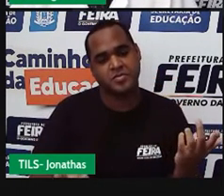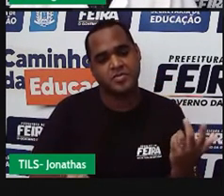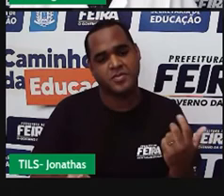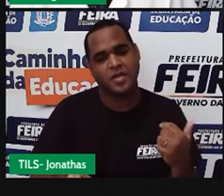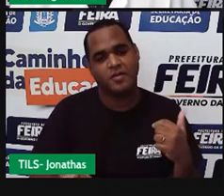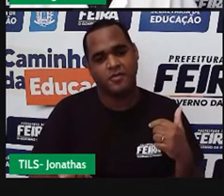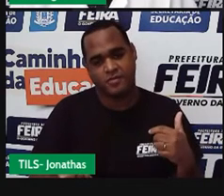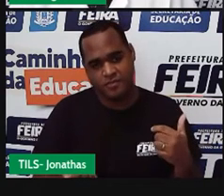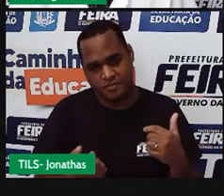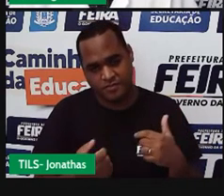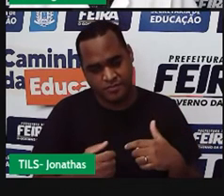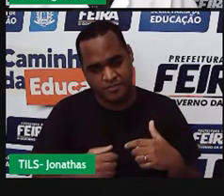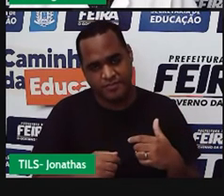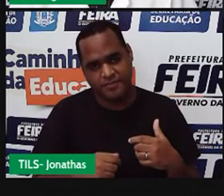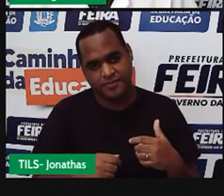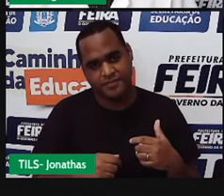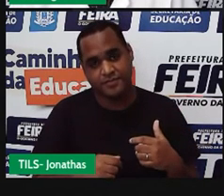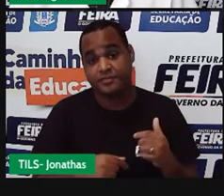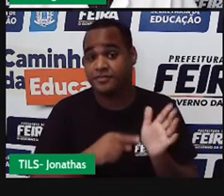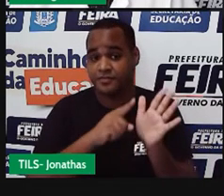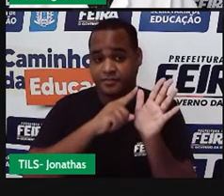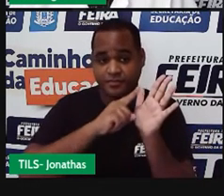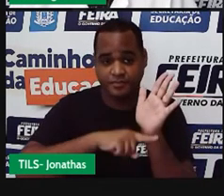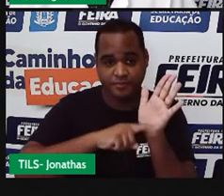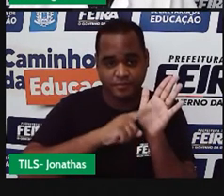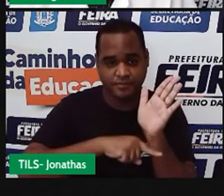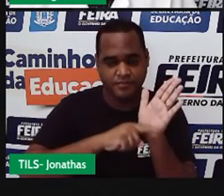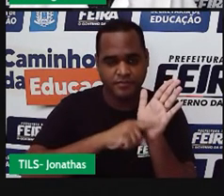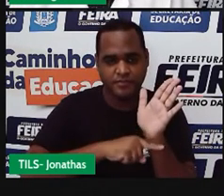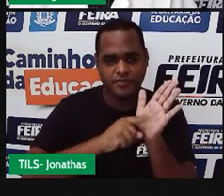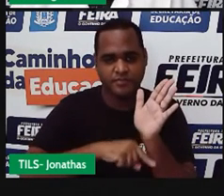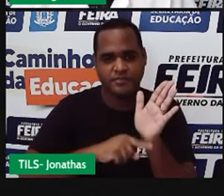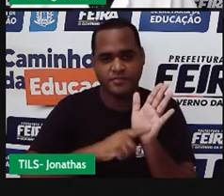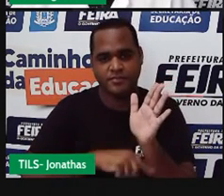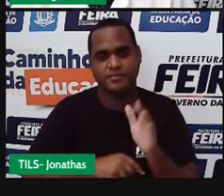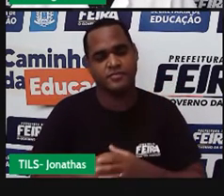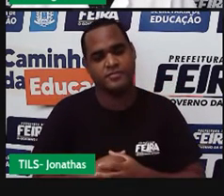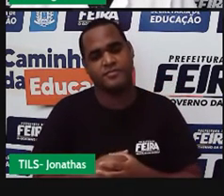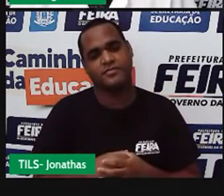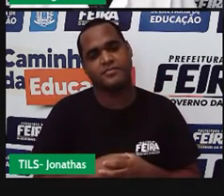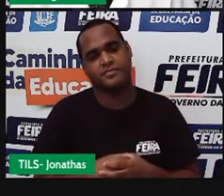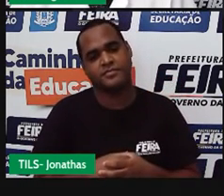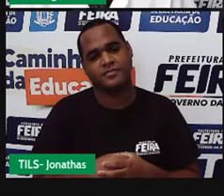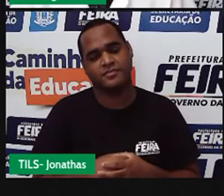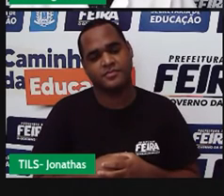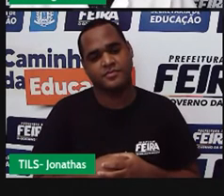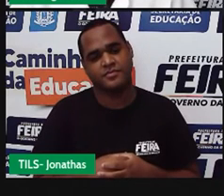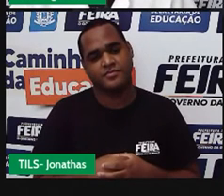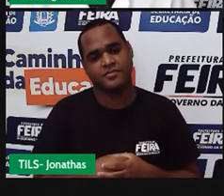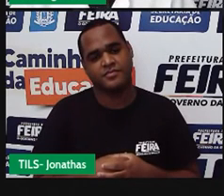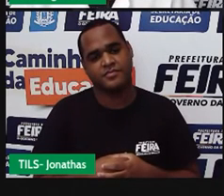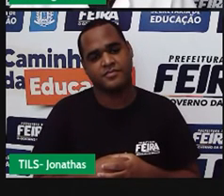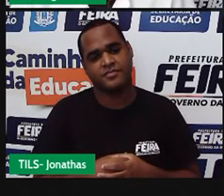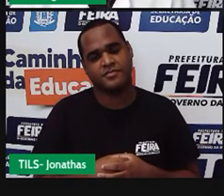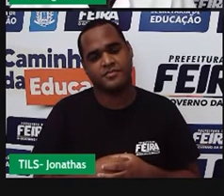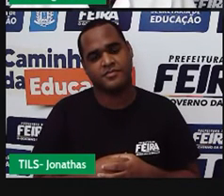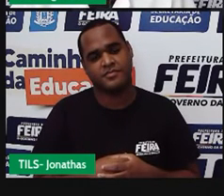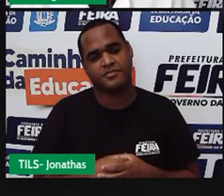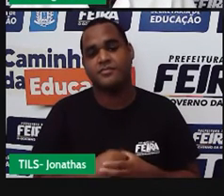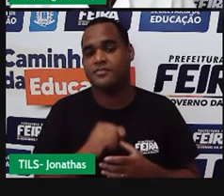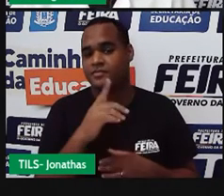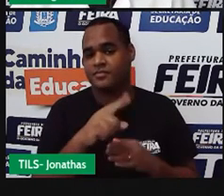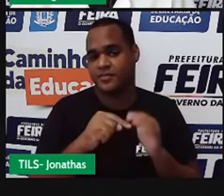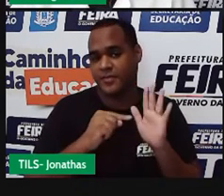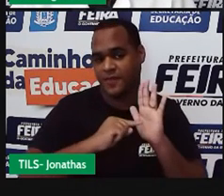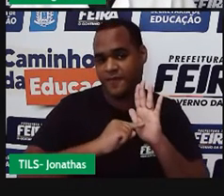você tem uma conta de menos e você tem uma conta de vezes,